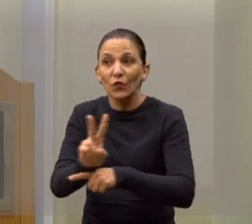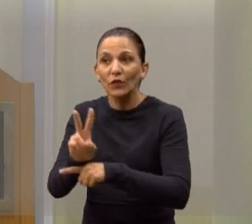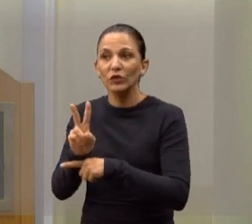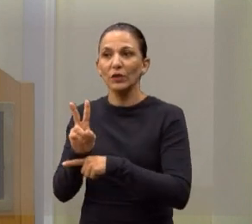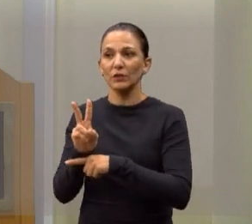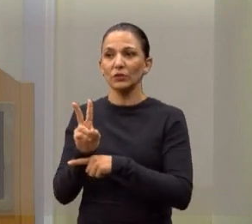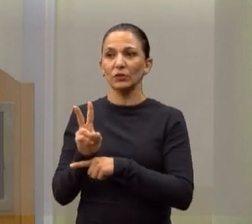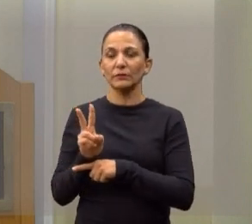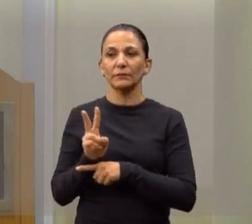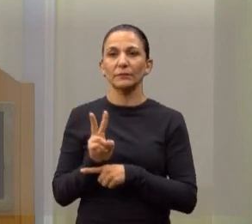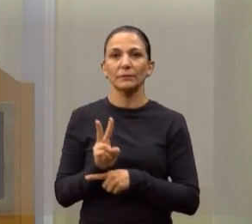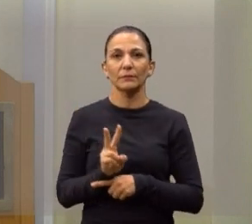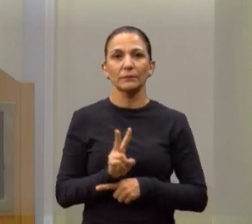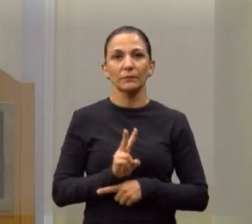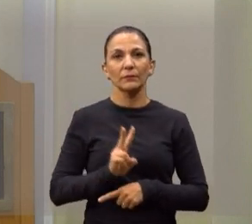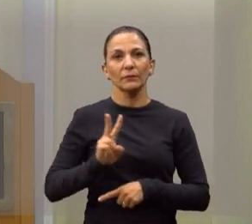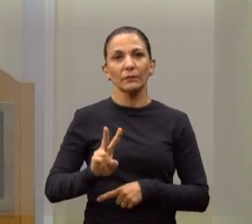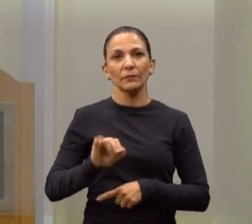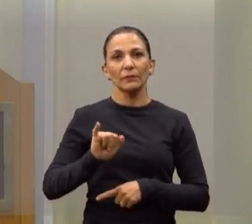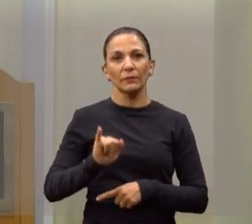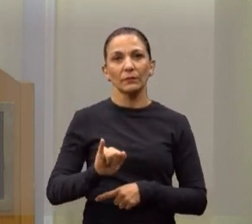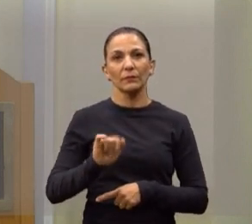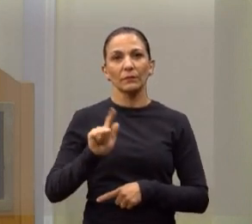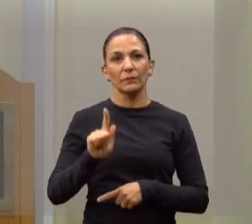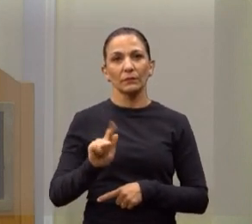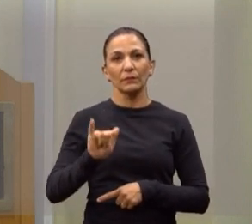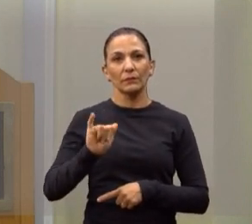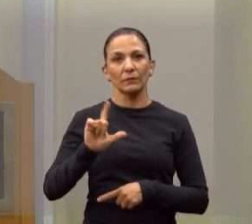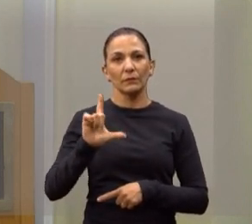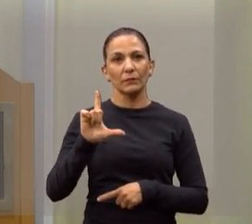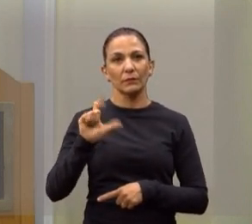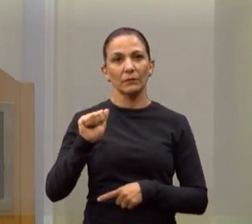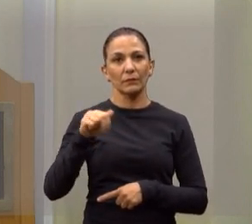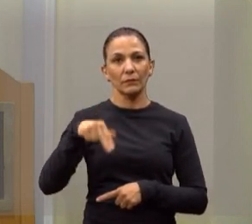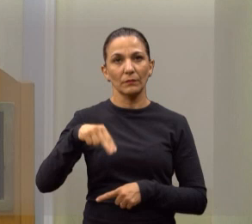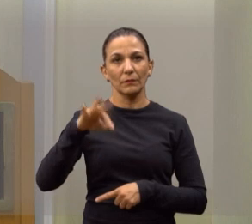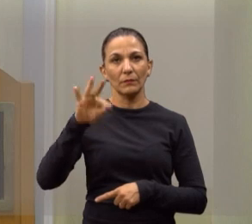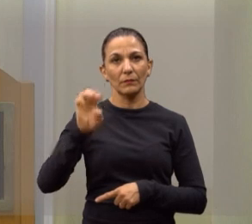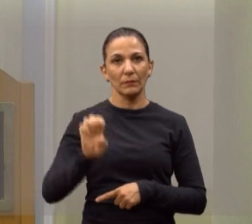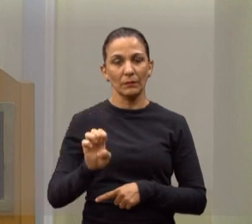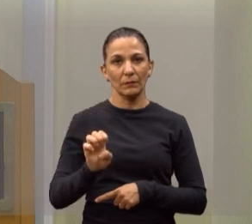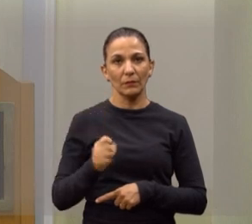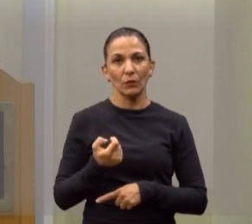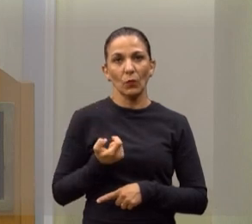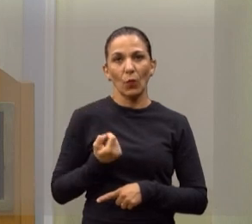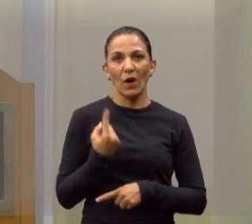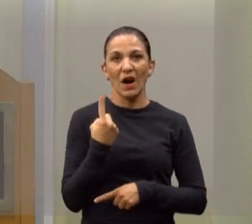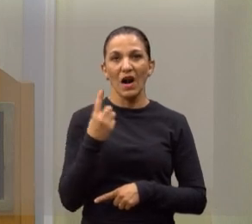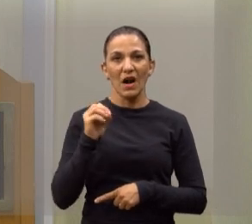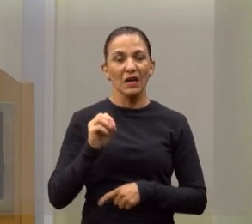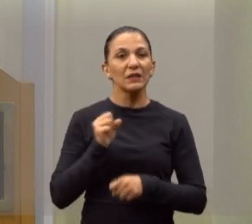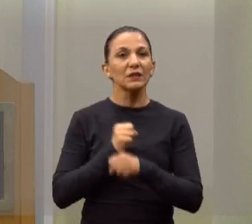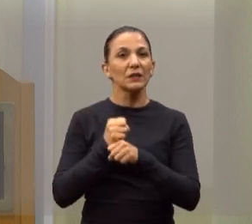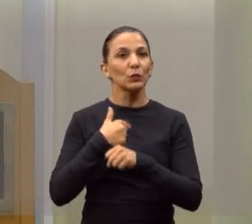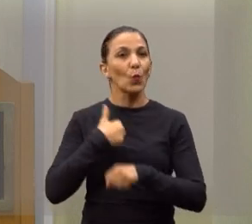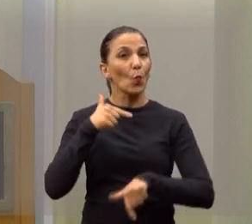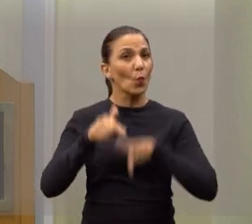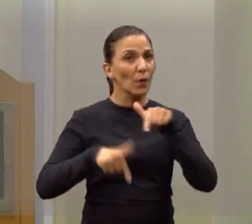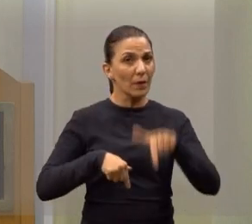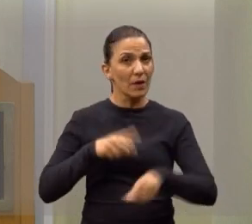onde que eu atuei quase 10 anos, tanto de vigilante como